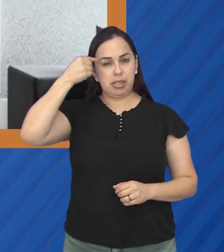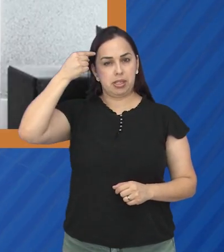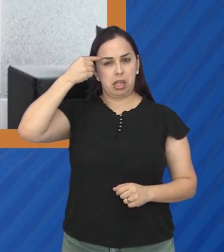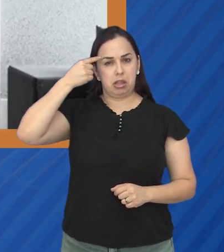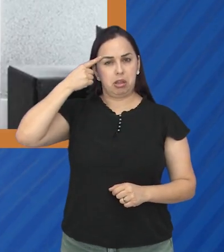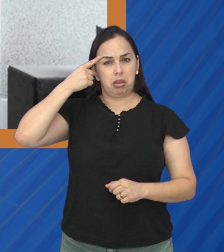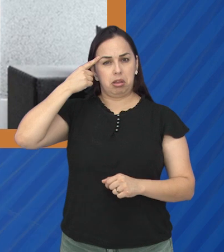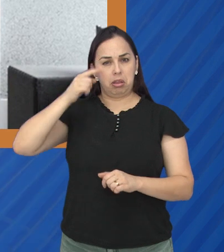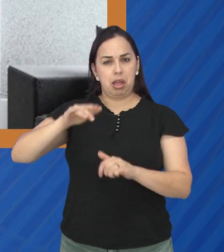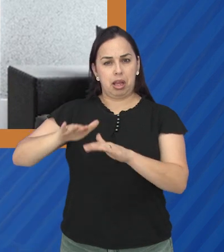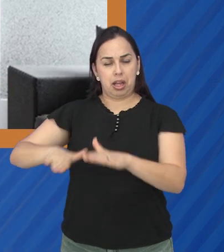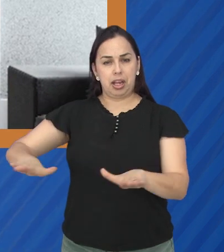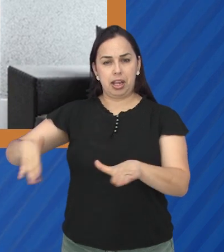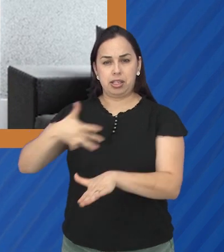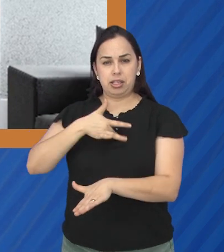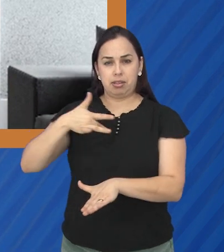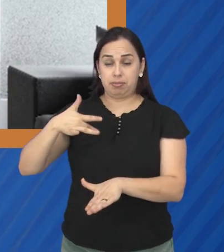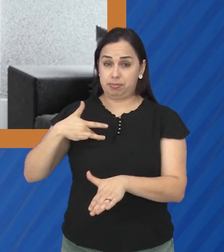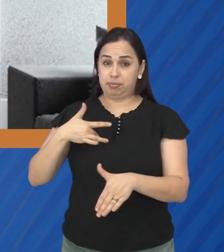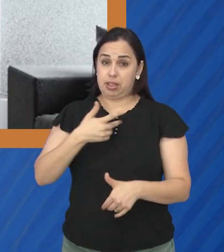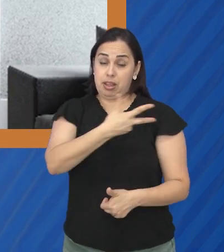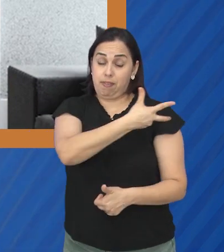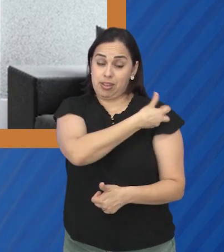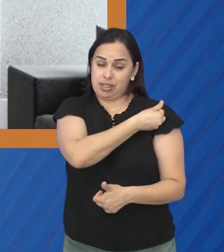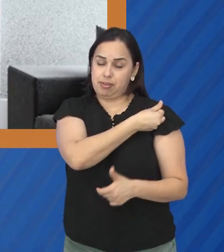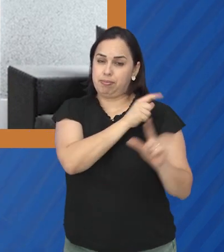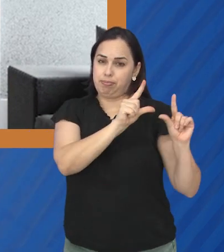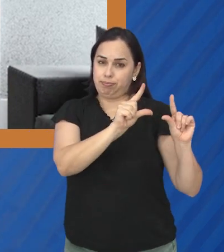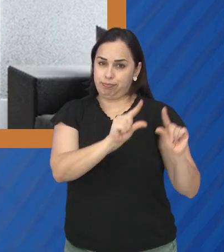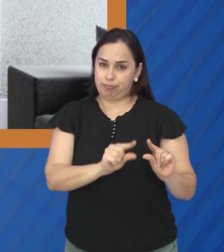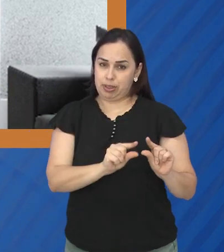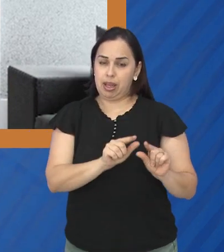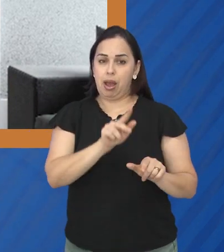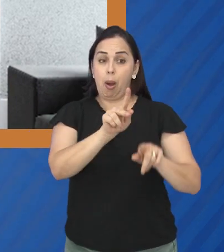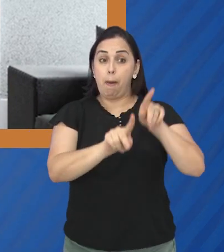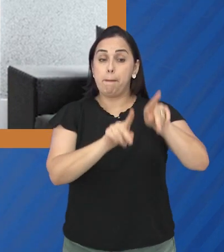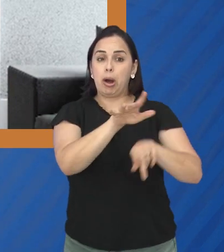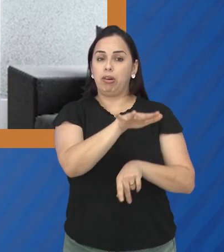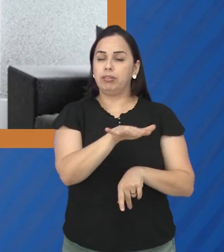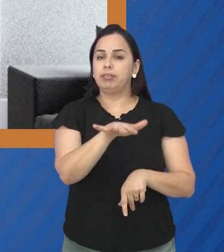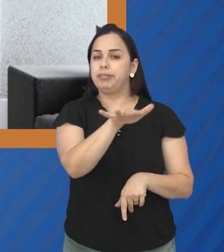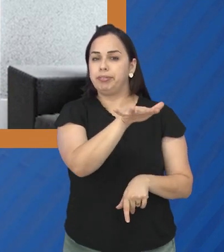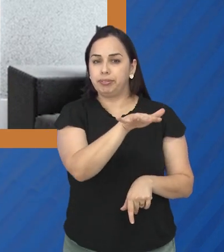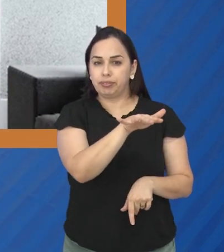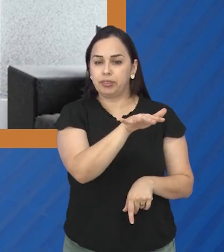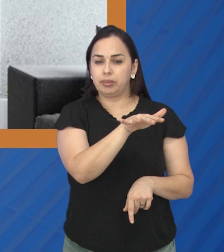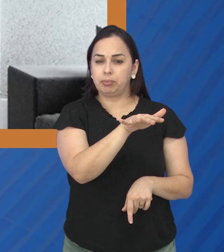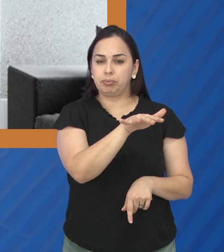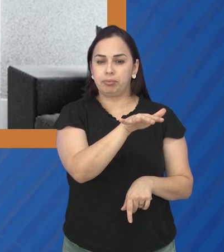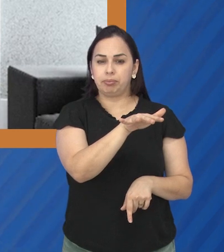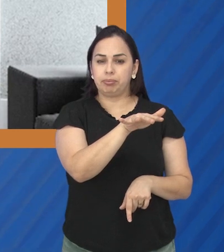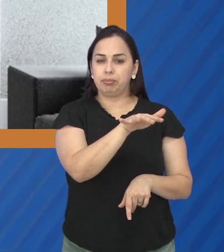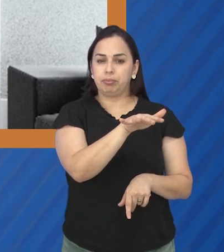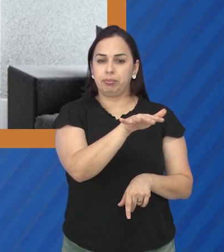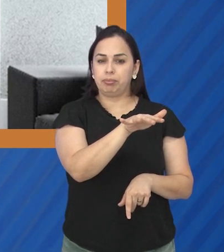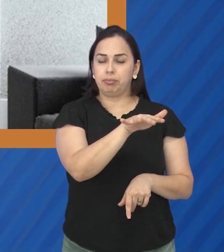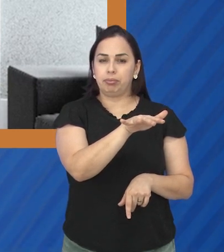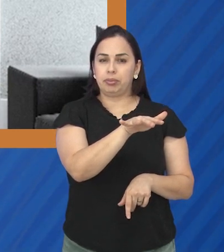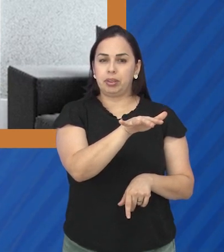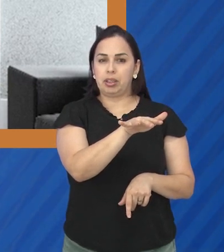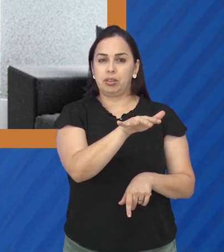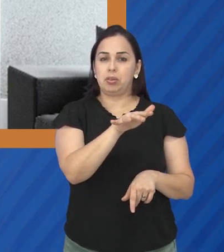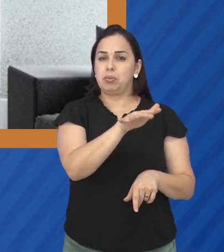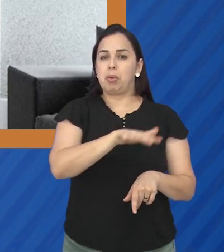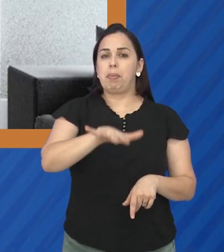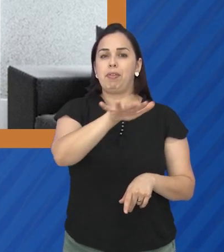no saúde da criança, uma desvalorização das vacinas Então eu tenho uma população que não pode